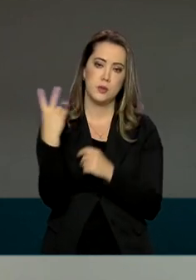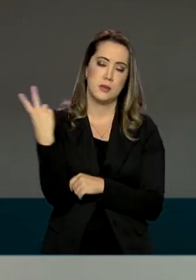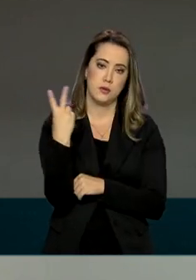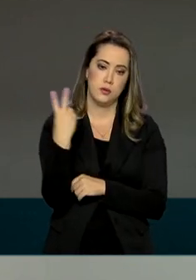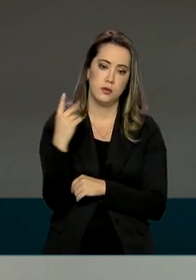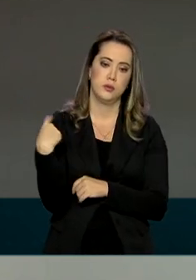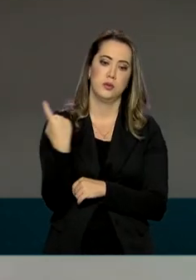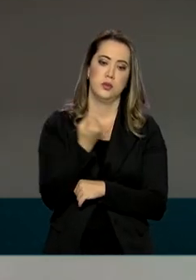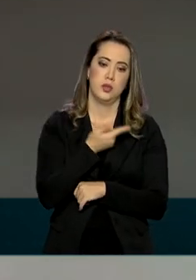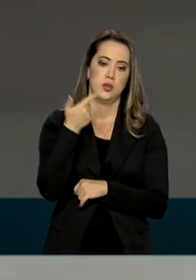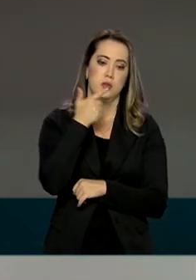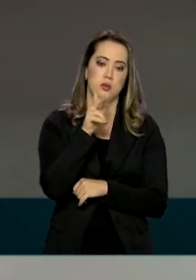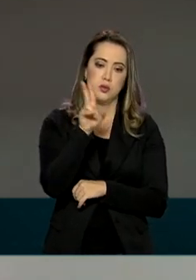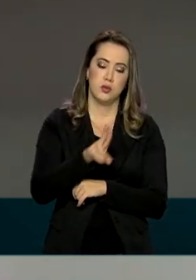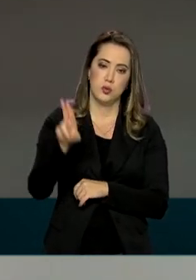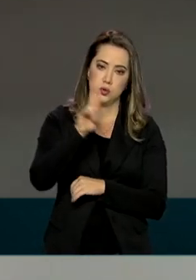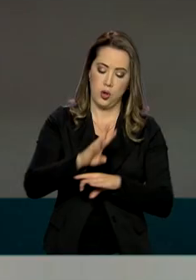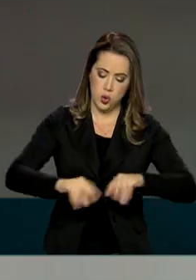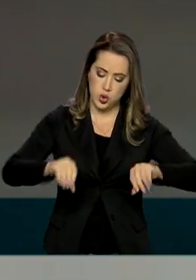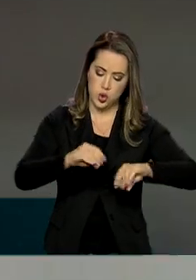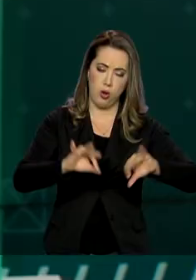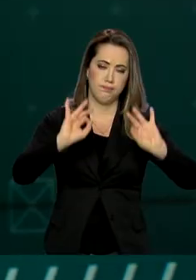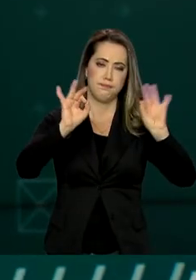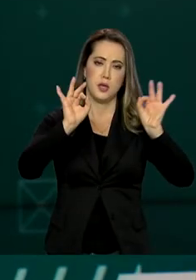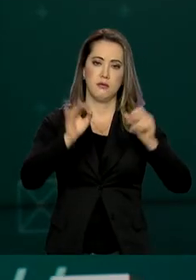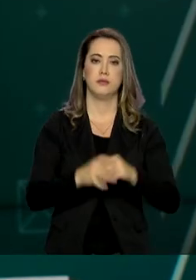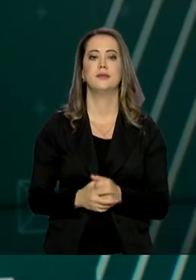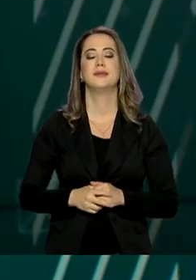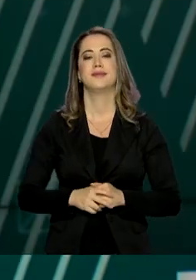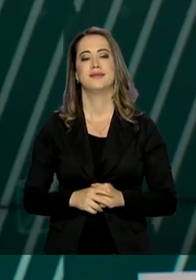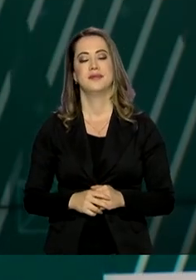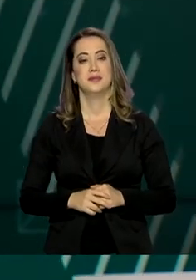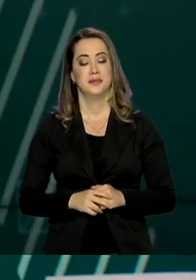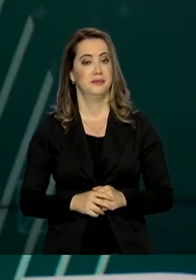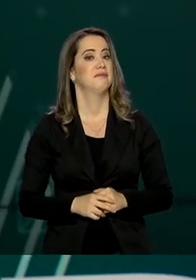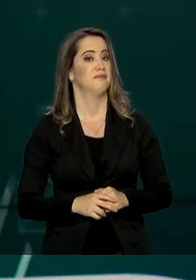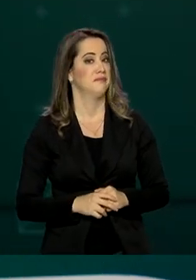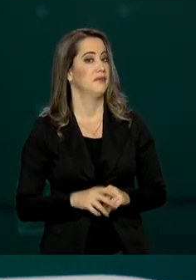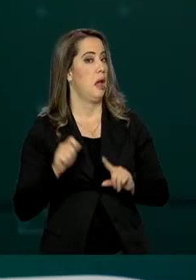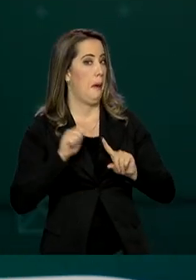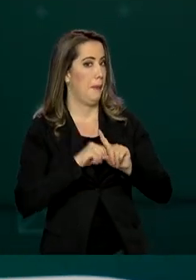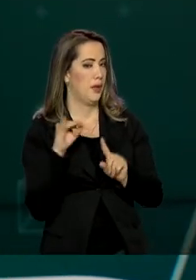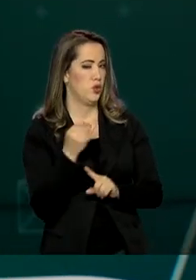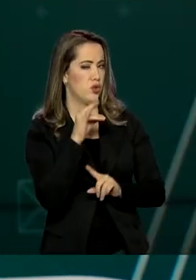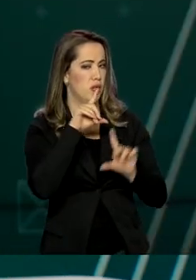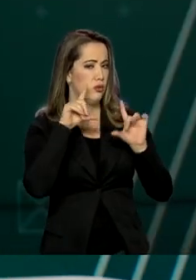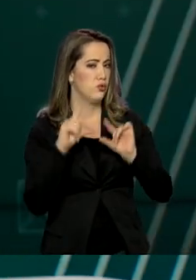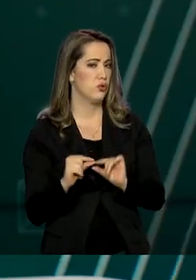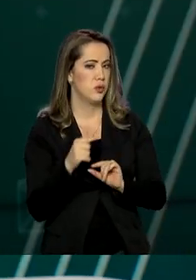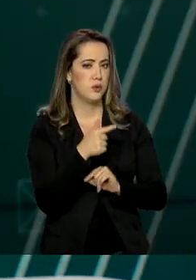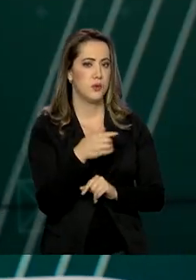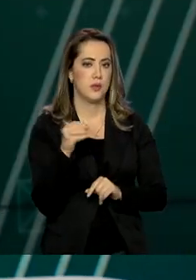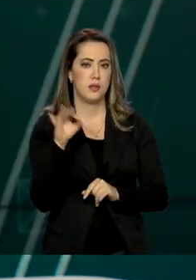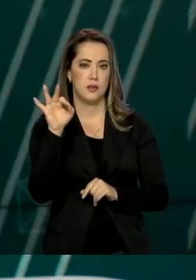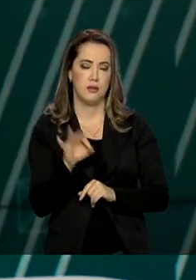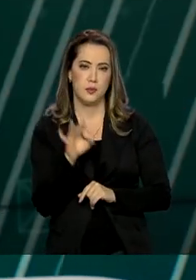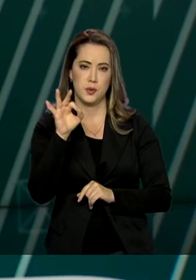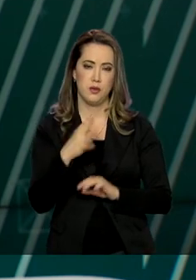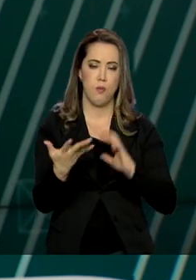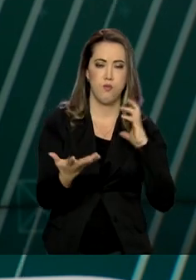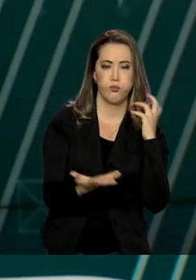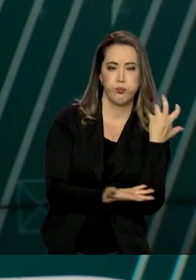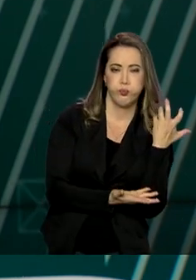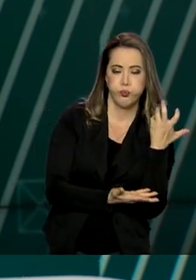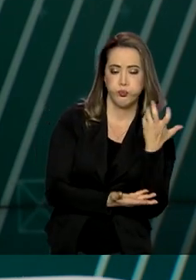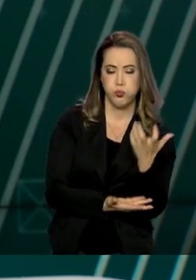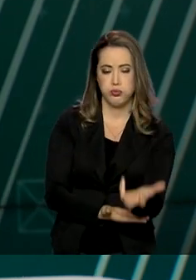apropriação do uso de solo muito racional. Janeiro registrou queda de 70% no desmatamento